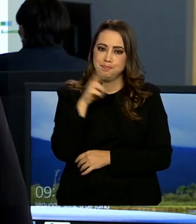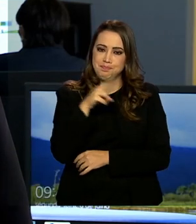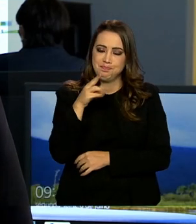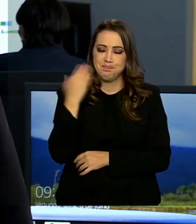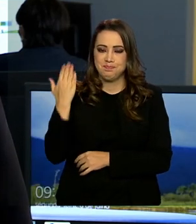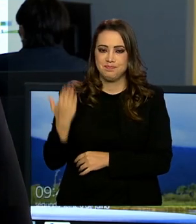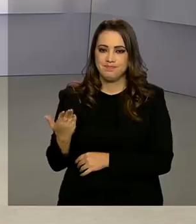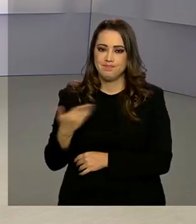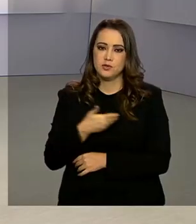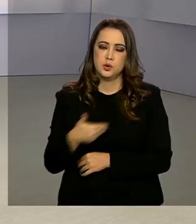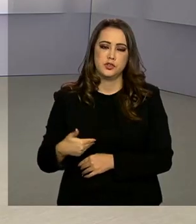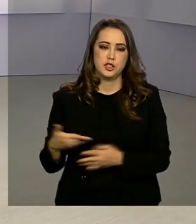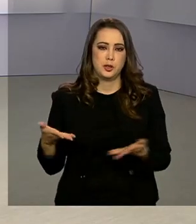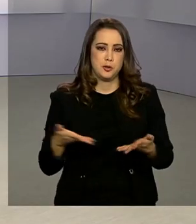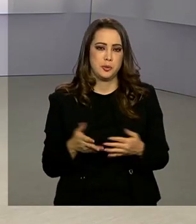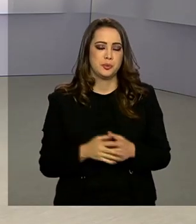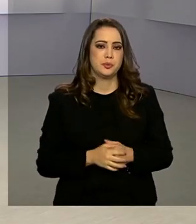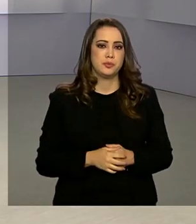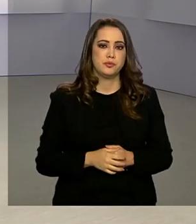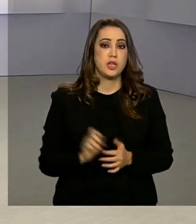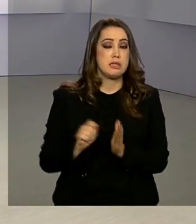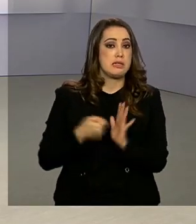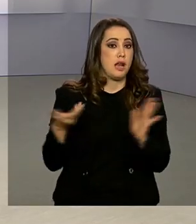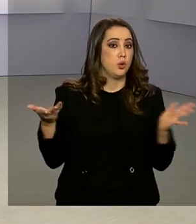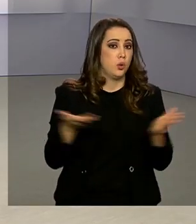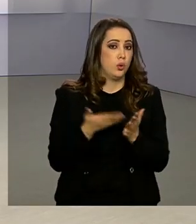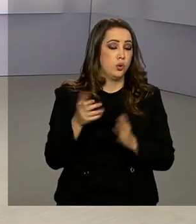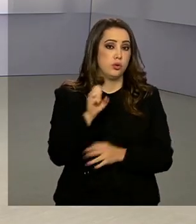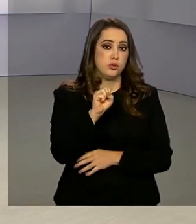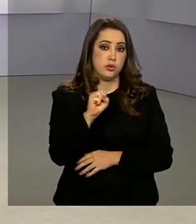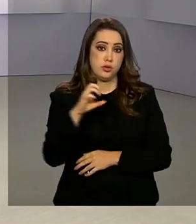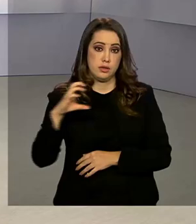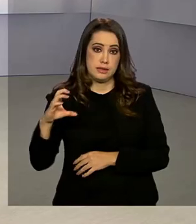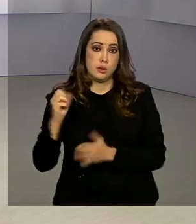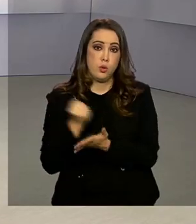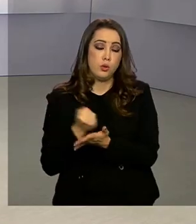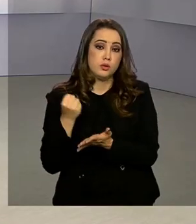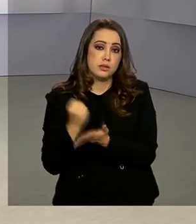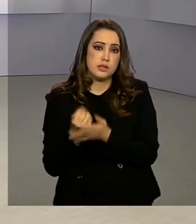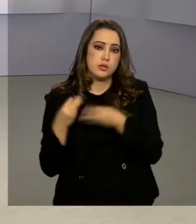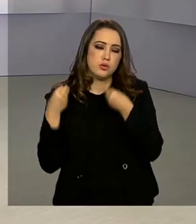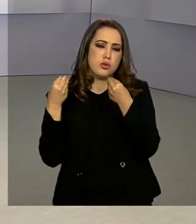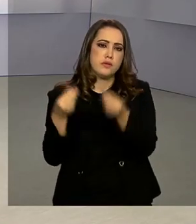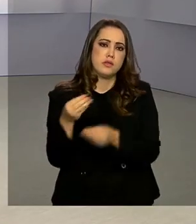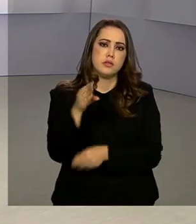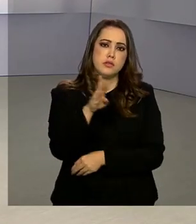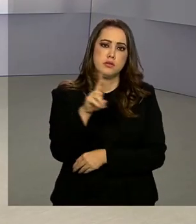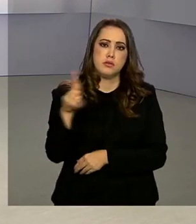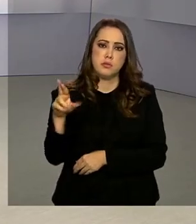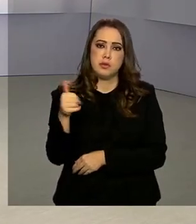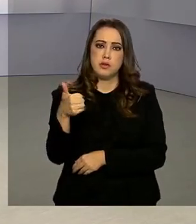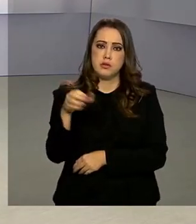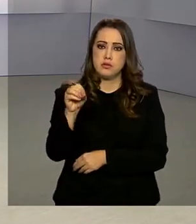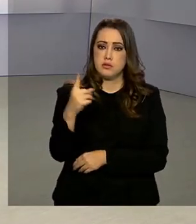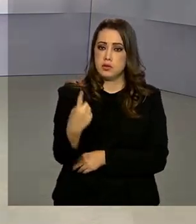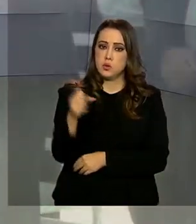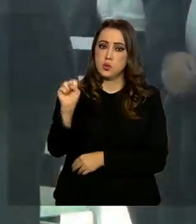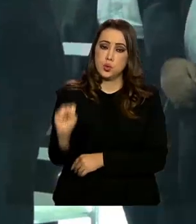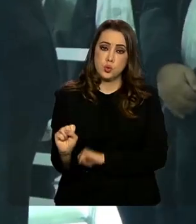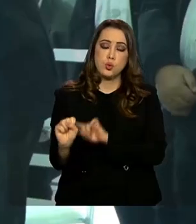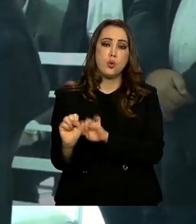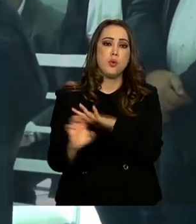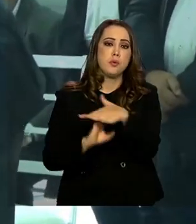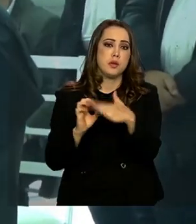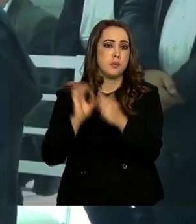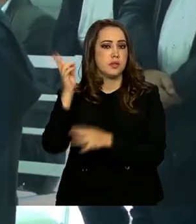para o Governo Agora. Foi assinado hoje em Santa Catarina o contrato de concessão da BR-101 Sul. Uma